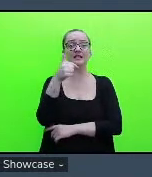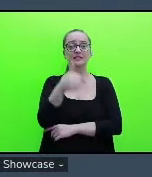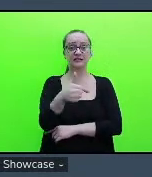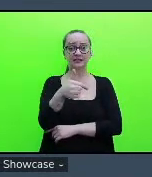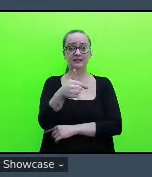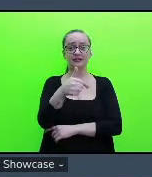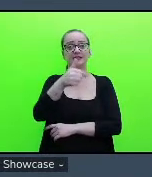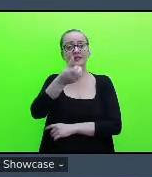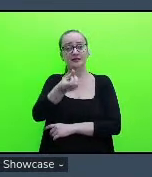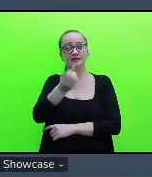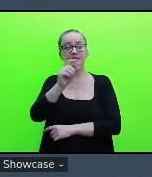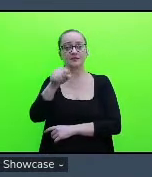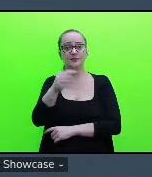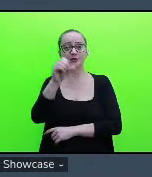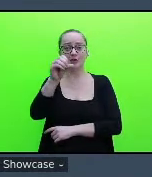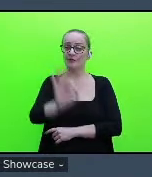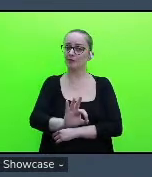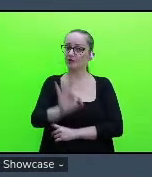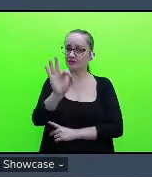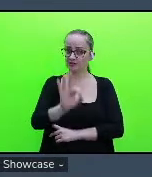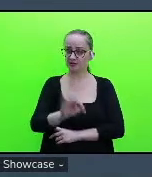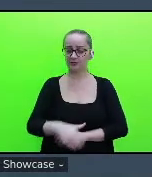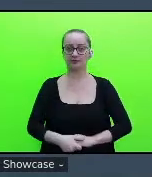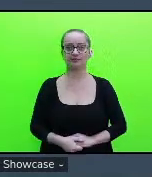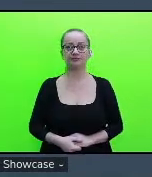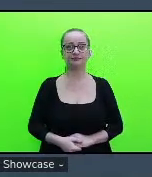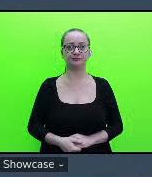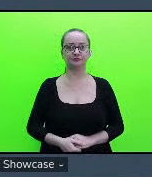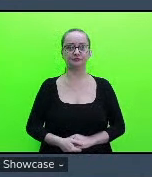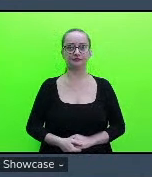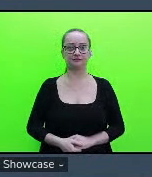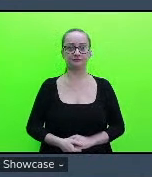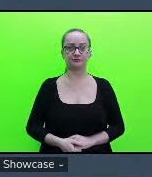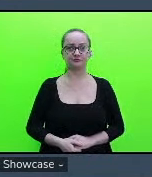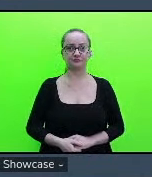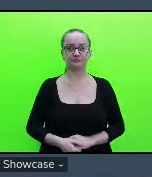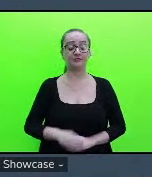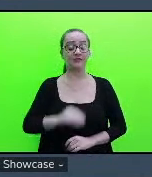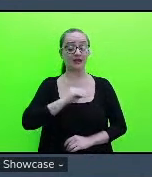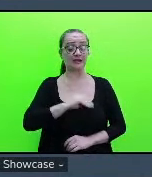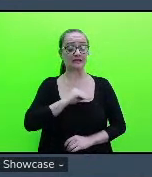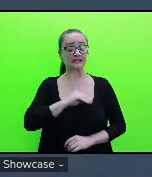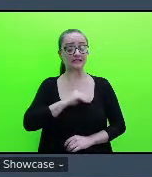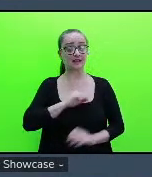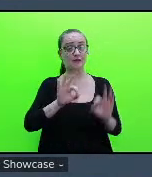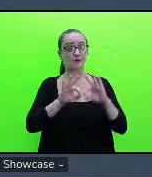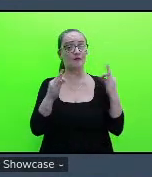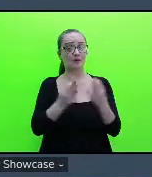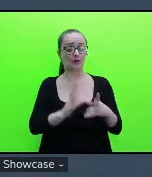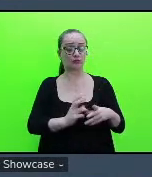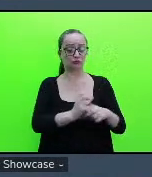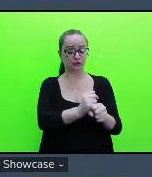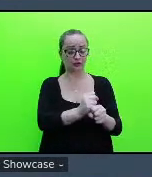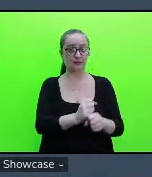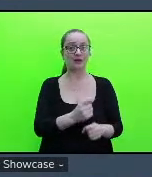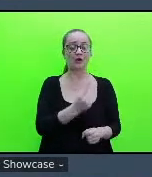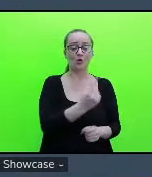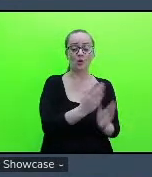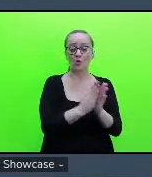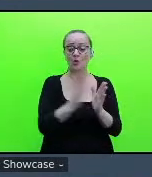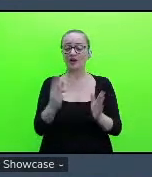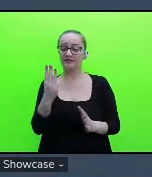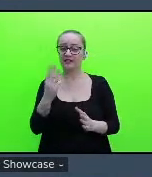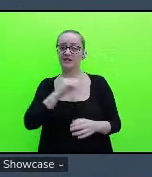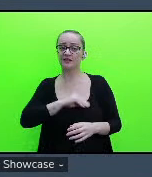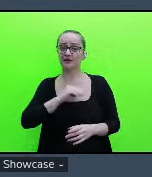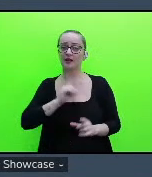,9%, a renda familiar entre um e três salários mínimo foram